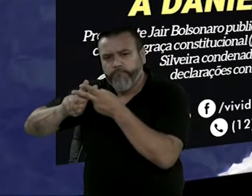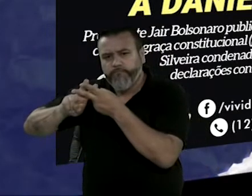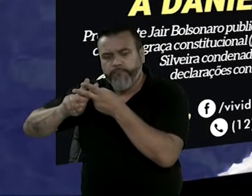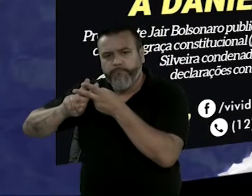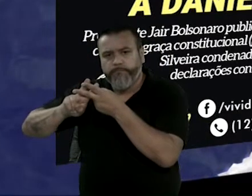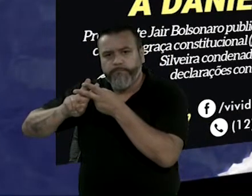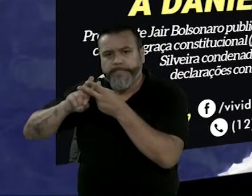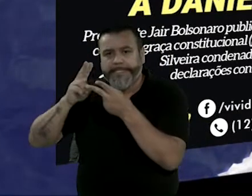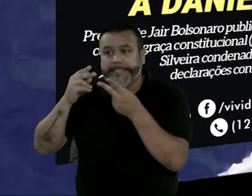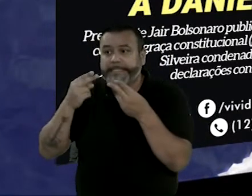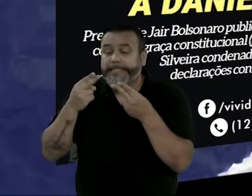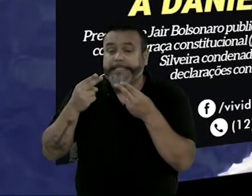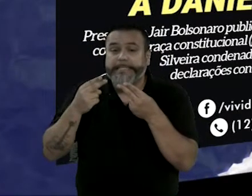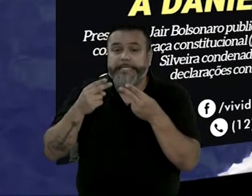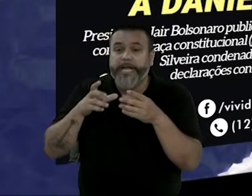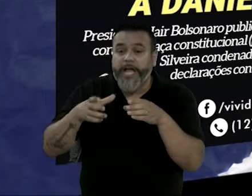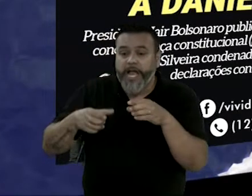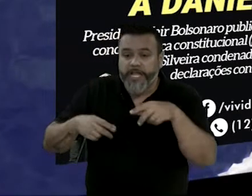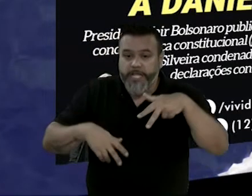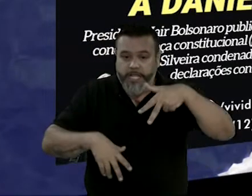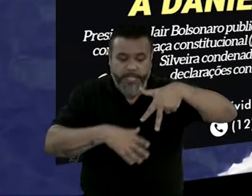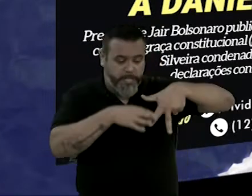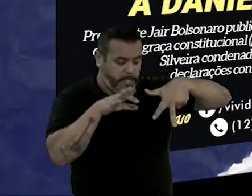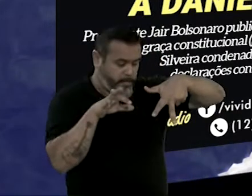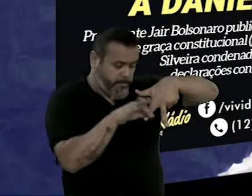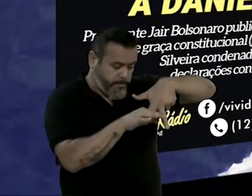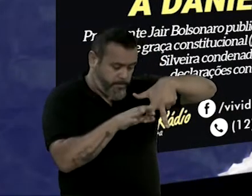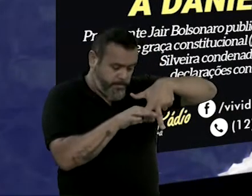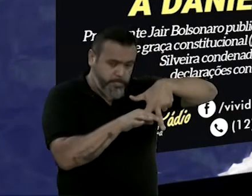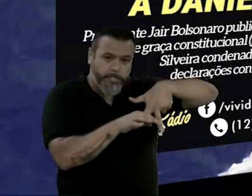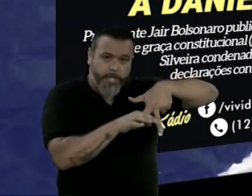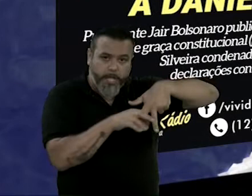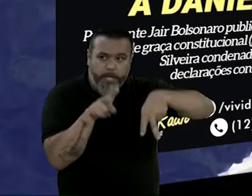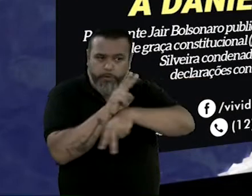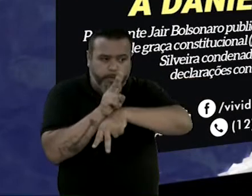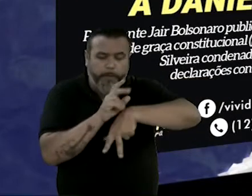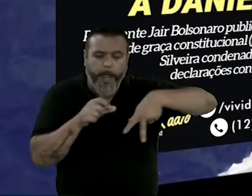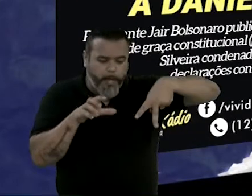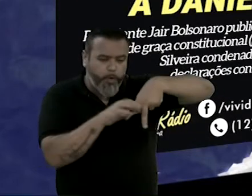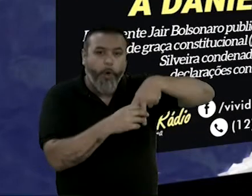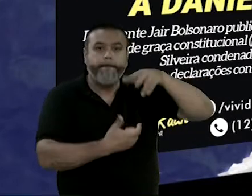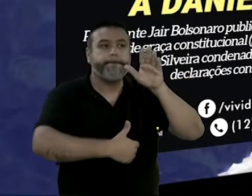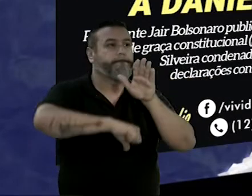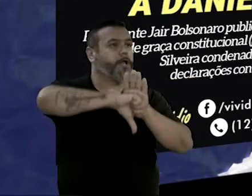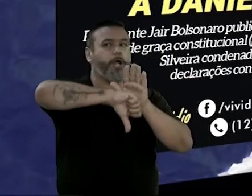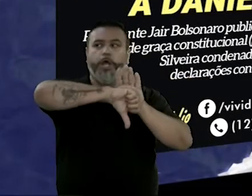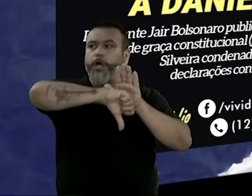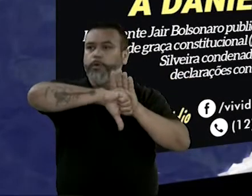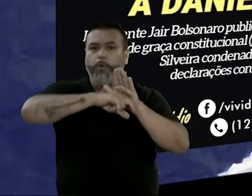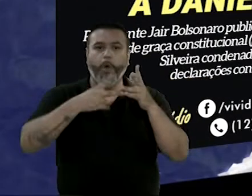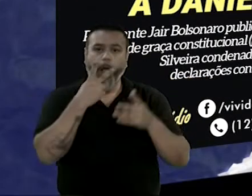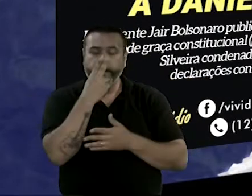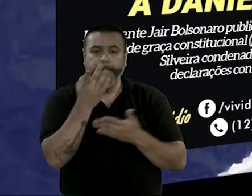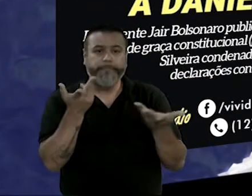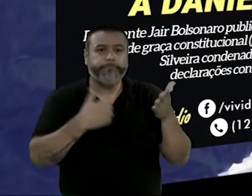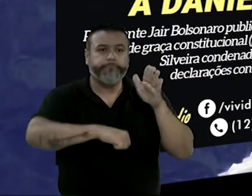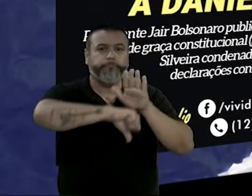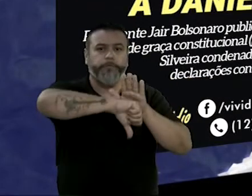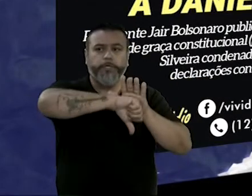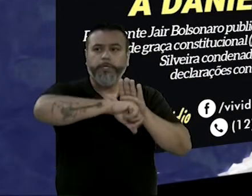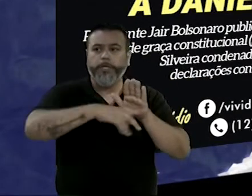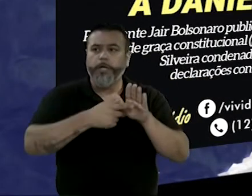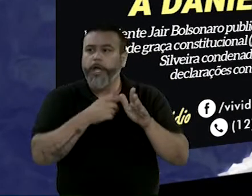e tem que andar com a tornozeleira, como se fosse um criminoso. E vai e pega um elemento, um cidadão